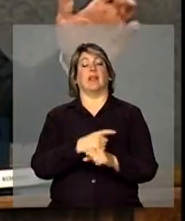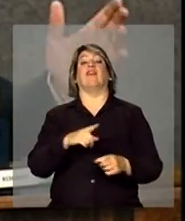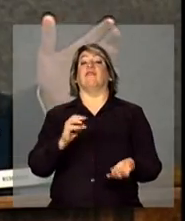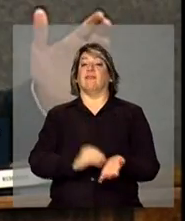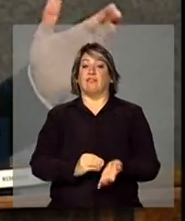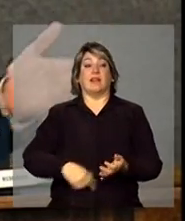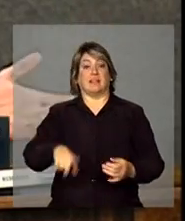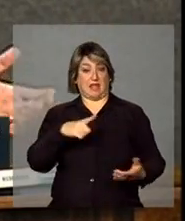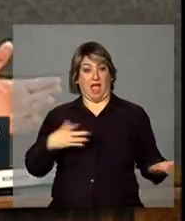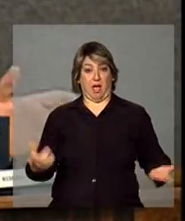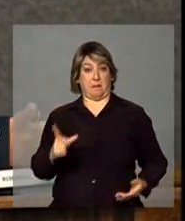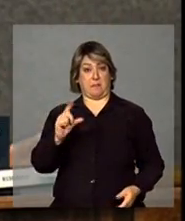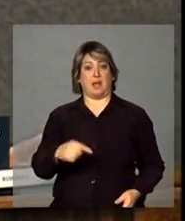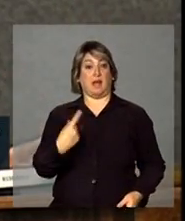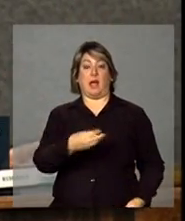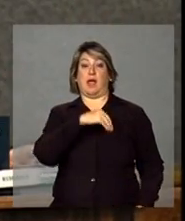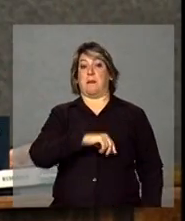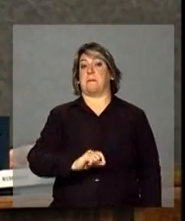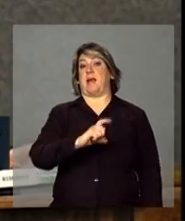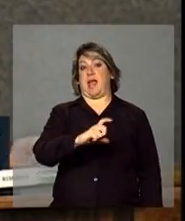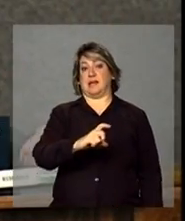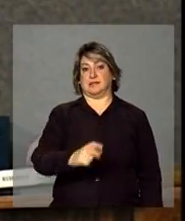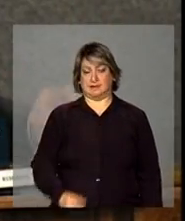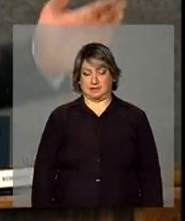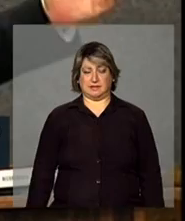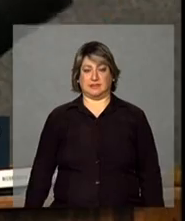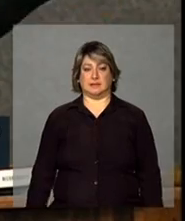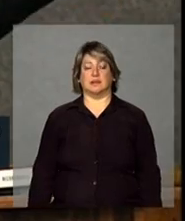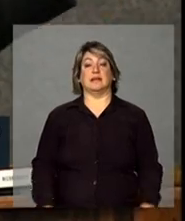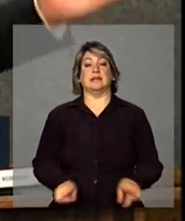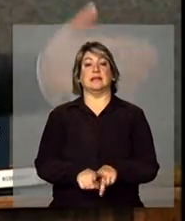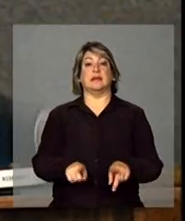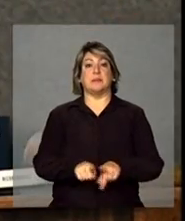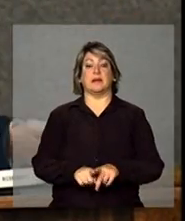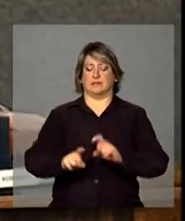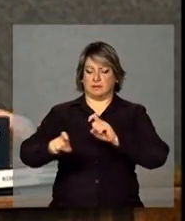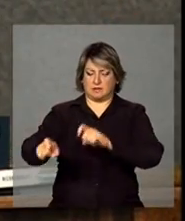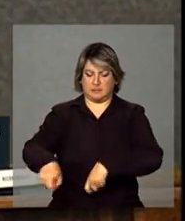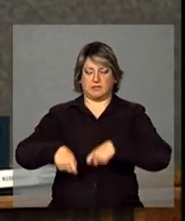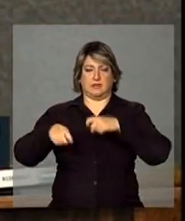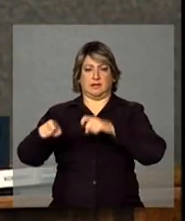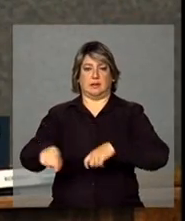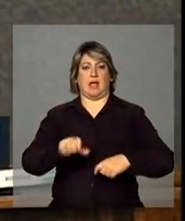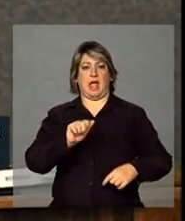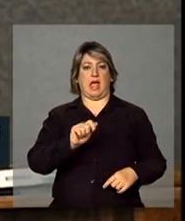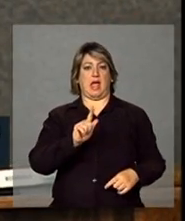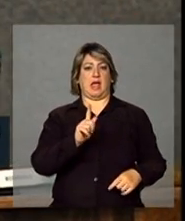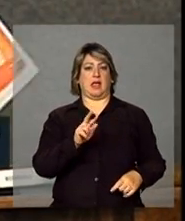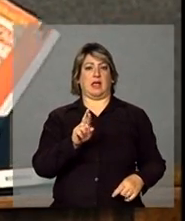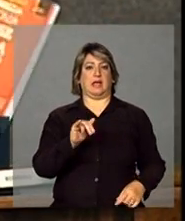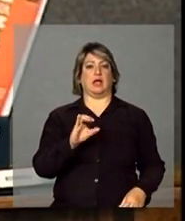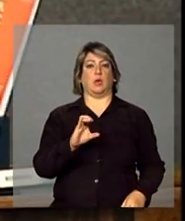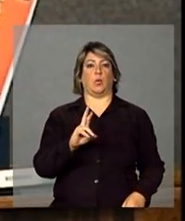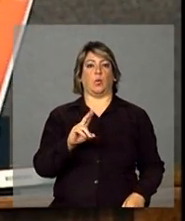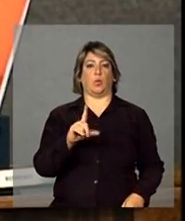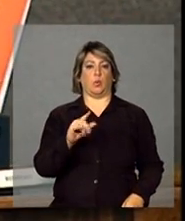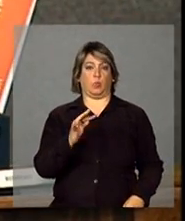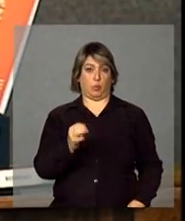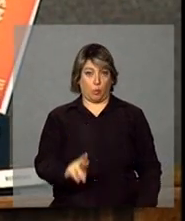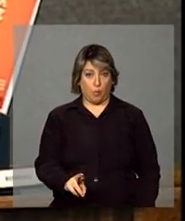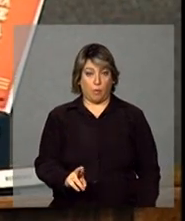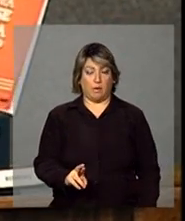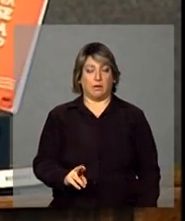etc., tem menos, e eles estão ganhando mais. E o outro é agricultor. Até escrevi um livro, último livro, sobre